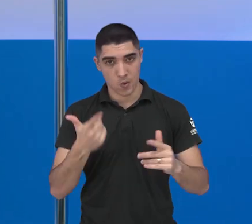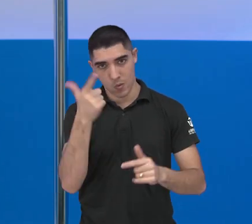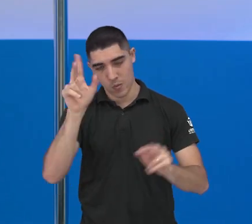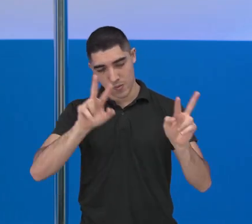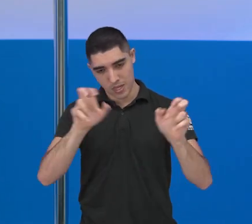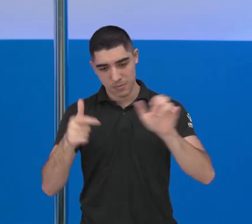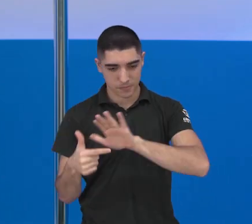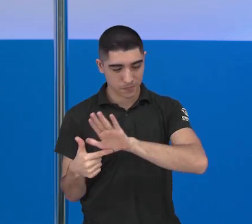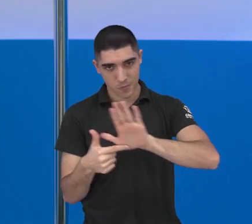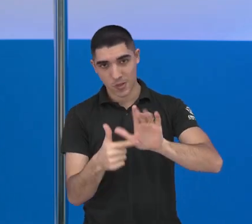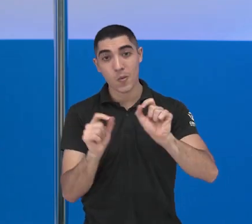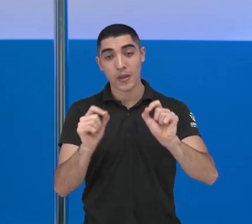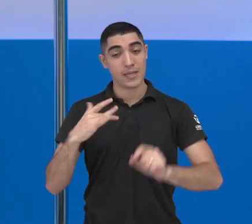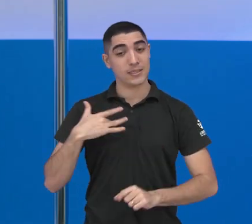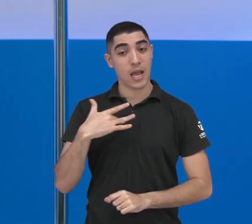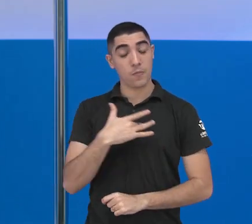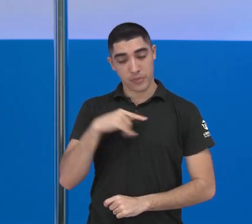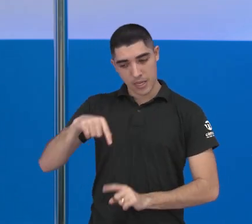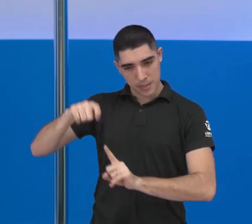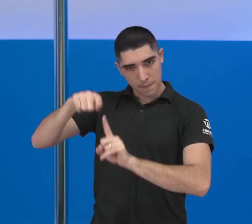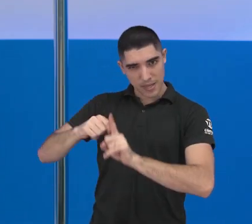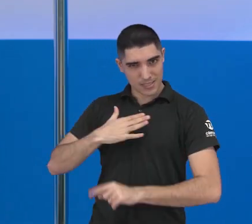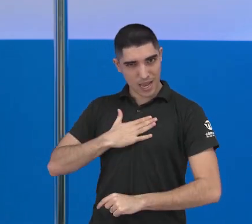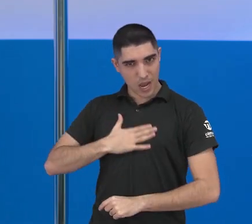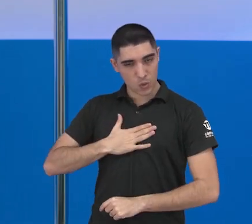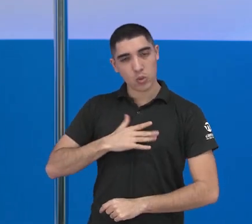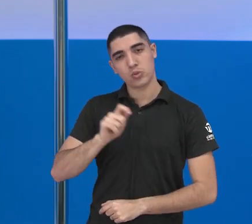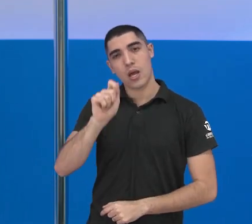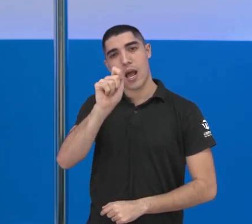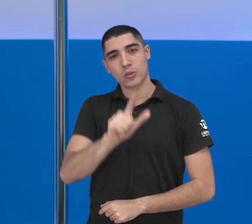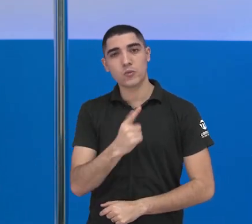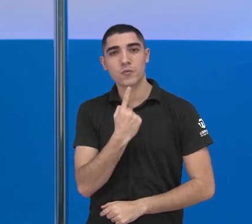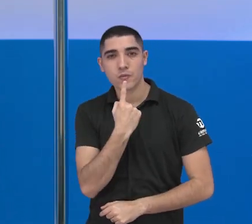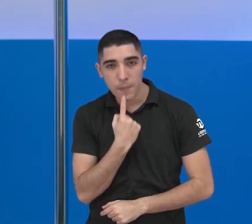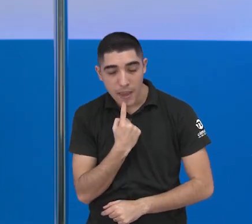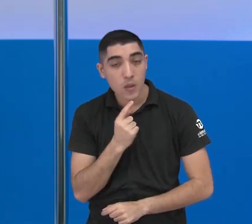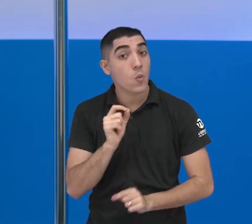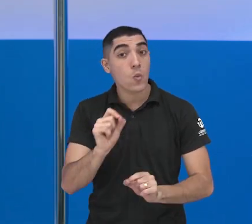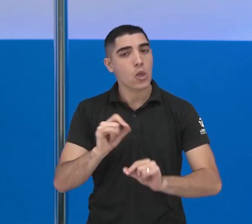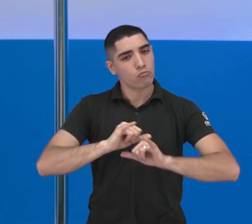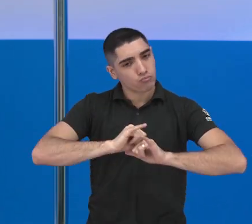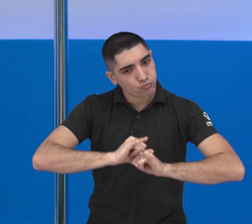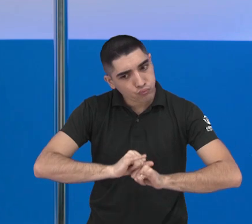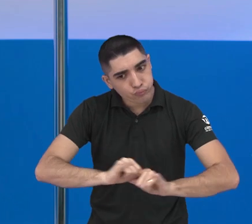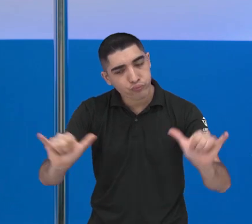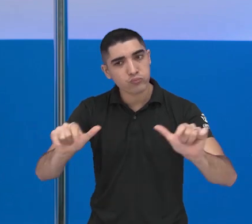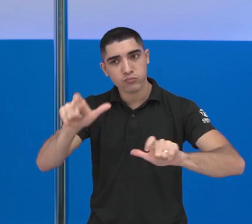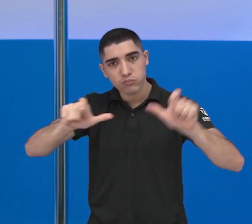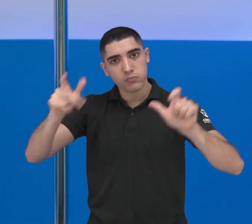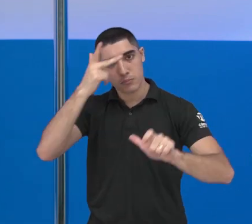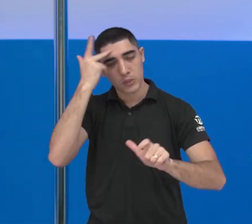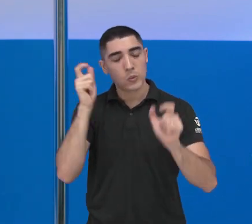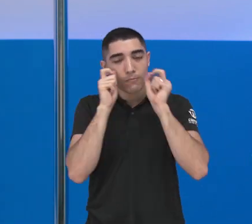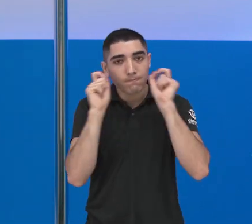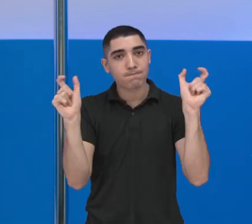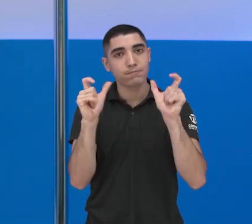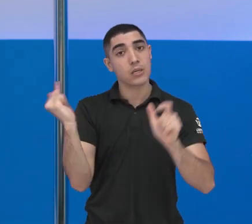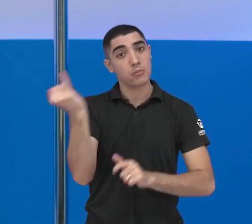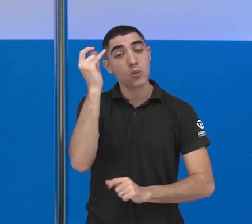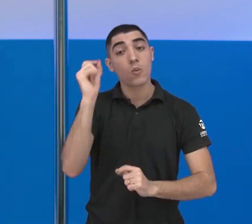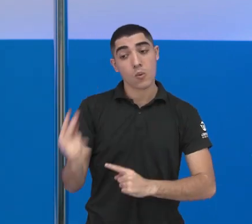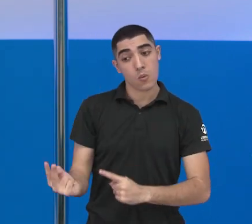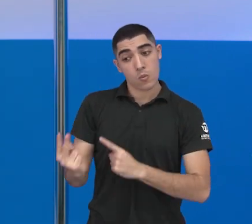A gente muda de assunto para falar de saúde. Durante esse mês, a campanha Agosto Azul Vermelho alerta para os cuidados